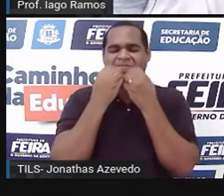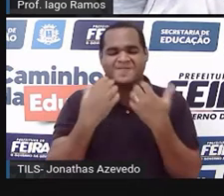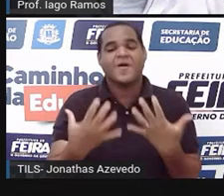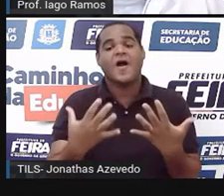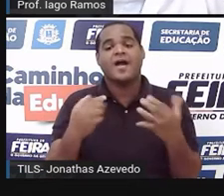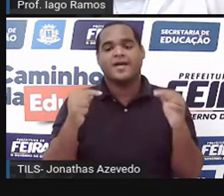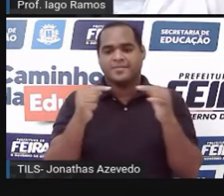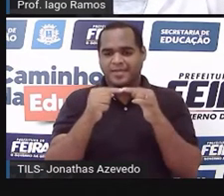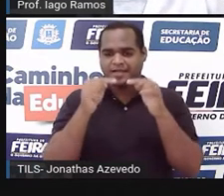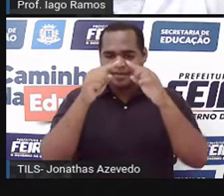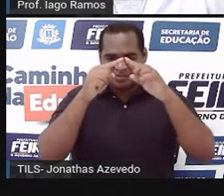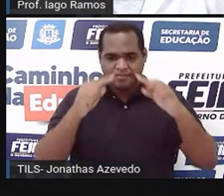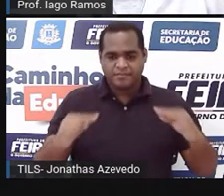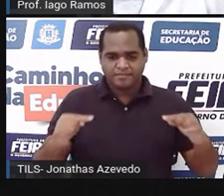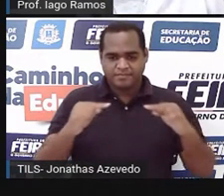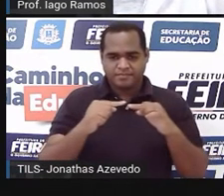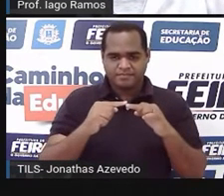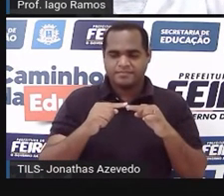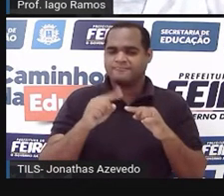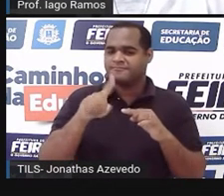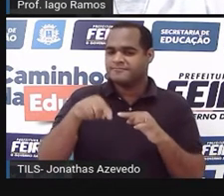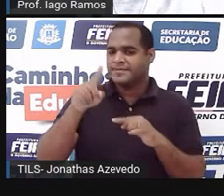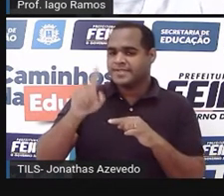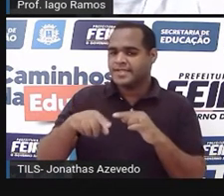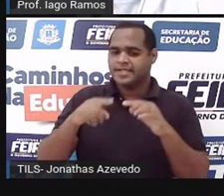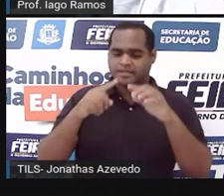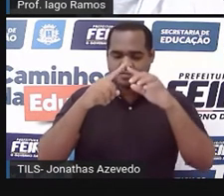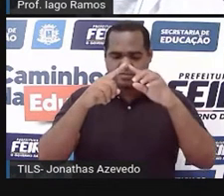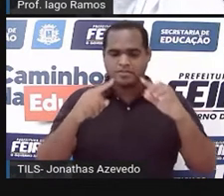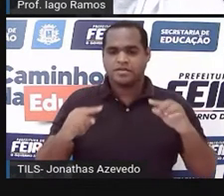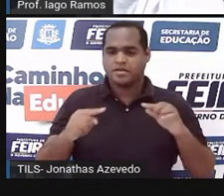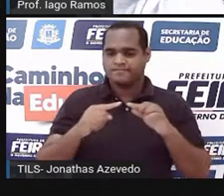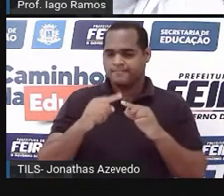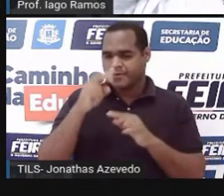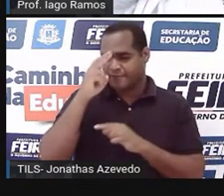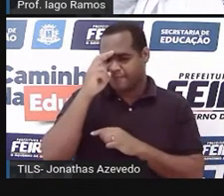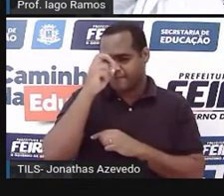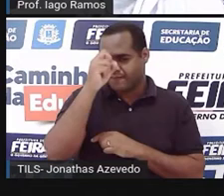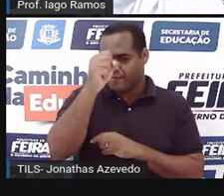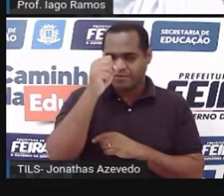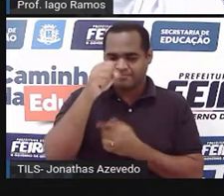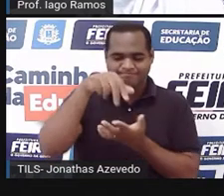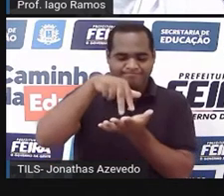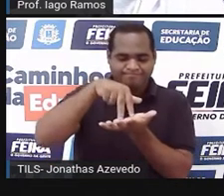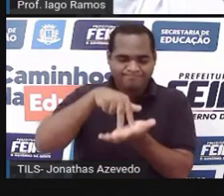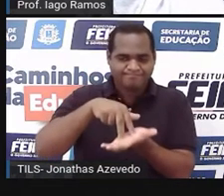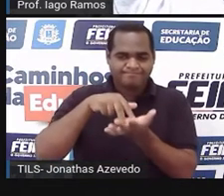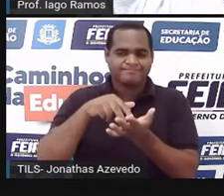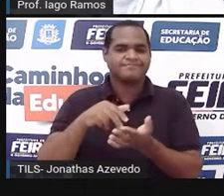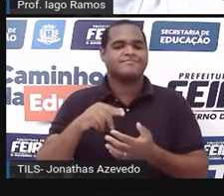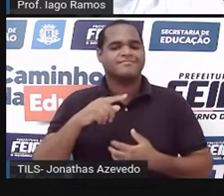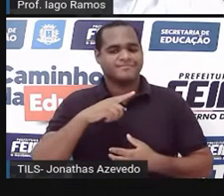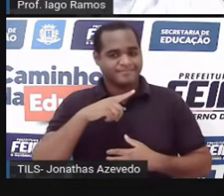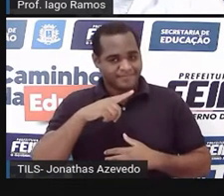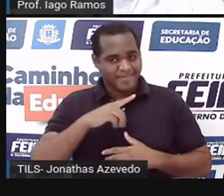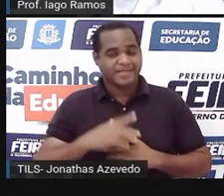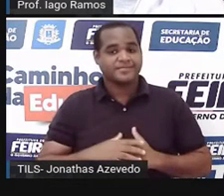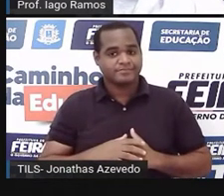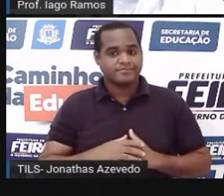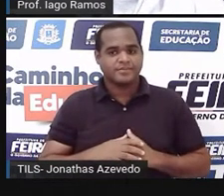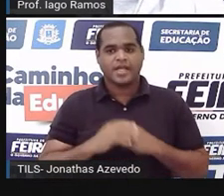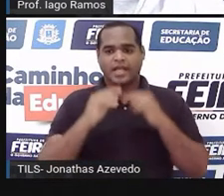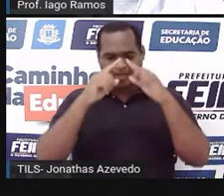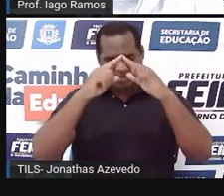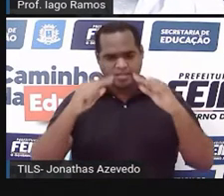triângulos, que é sobre a rigidez dos triângulos, né? Triângulo, ele é o polígono mais